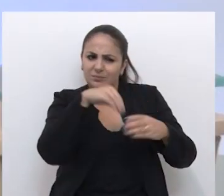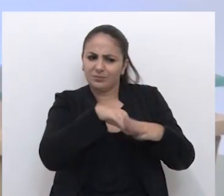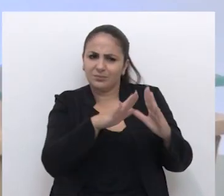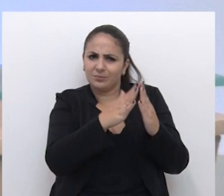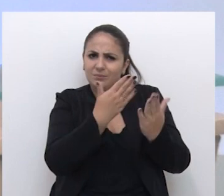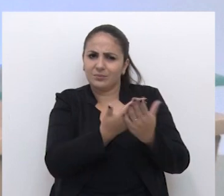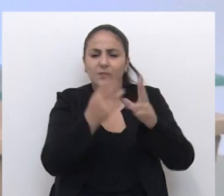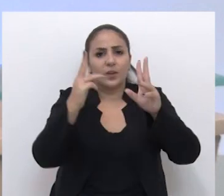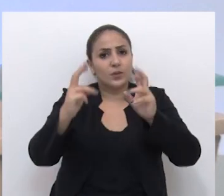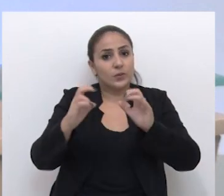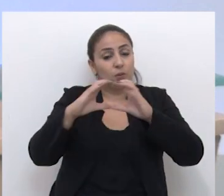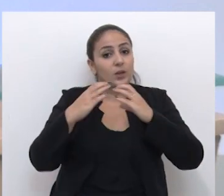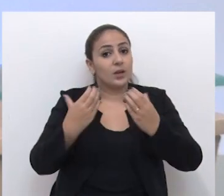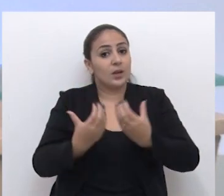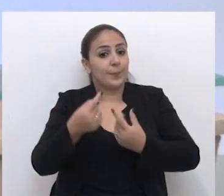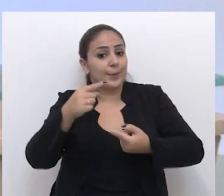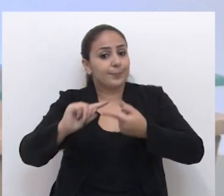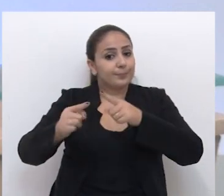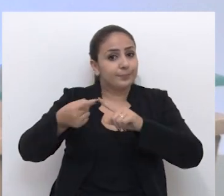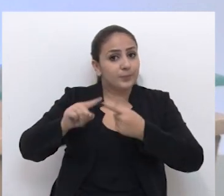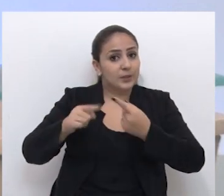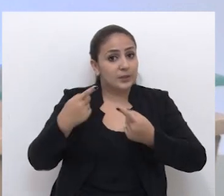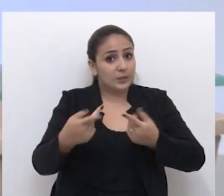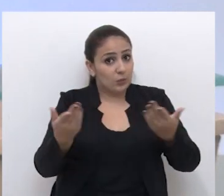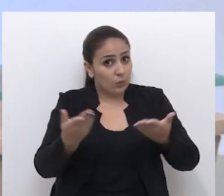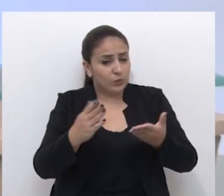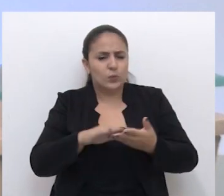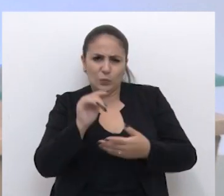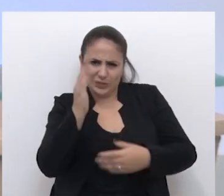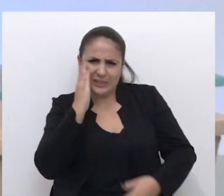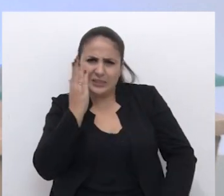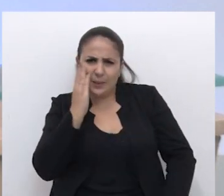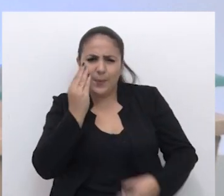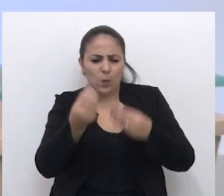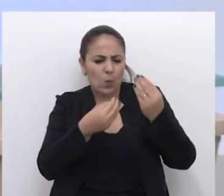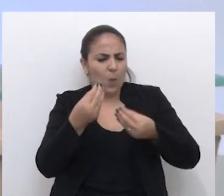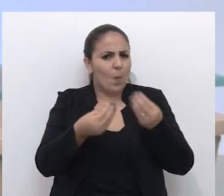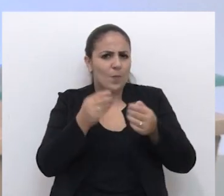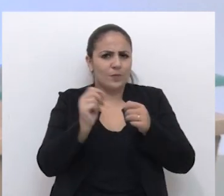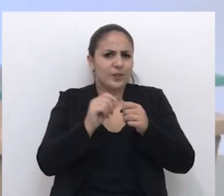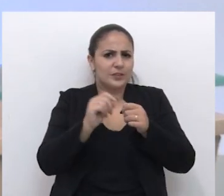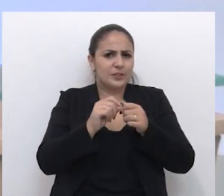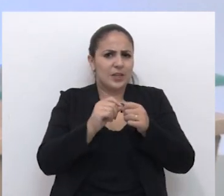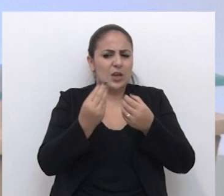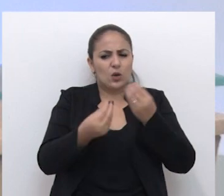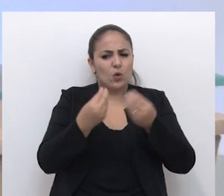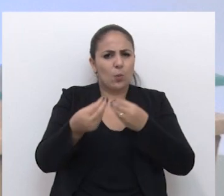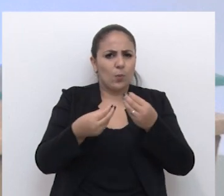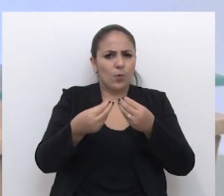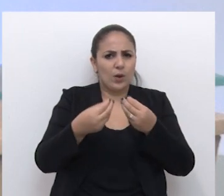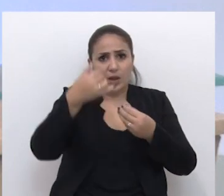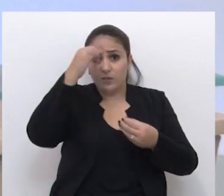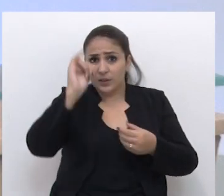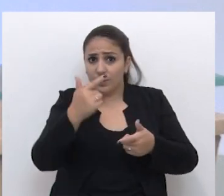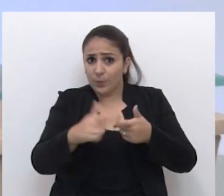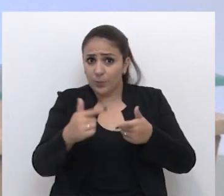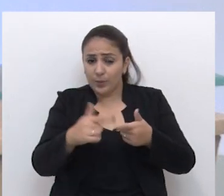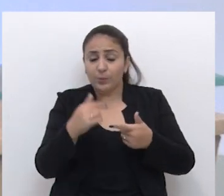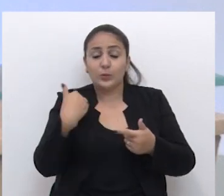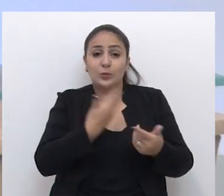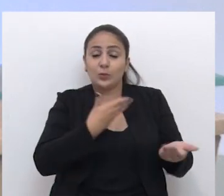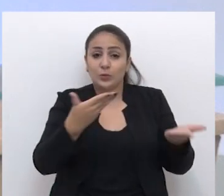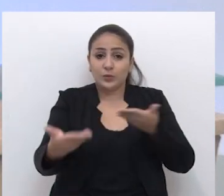violência nas escolas pauta o Câmara Debate de hoje. Você sabe como lidar e combater este problema?